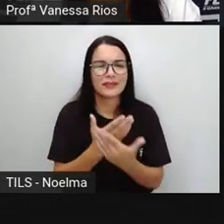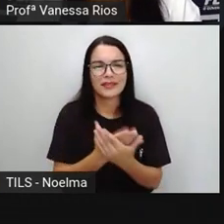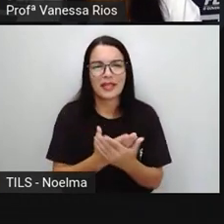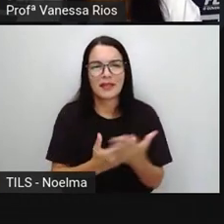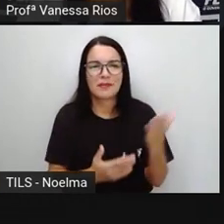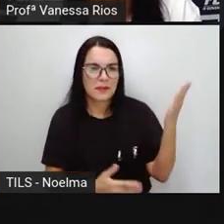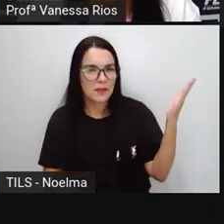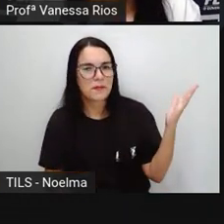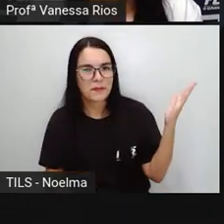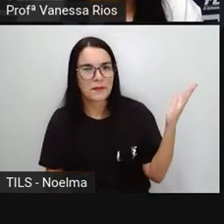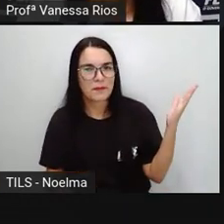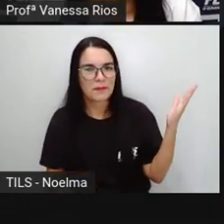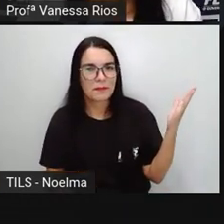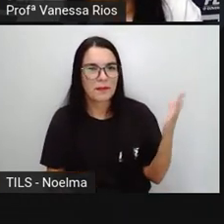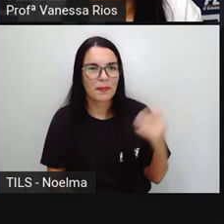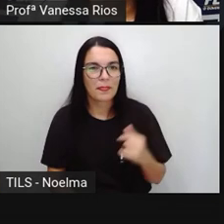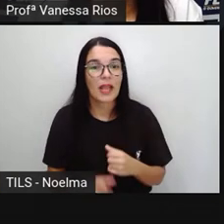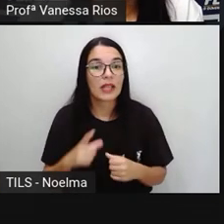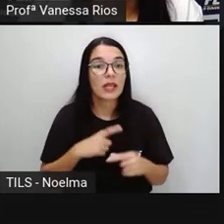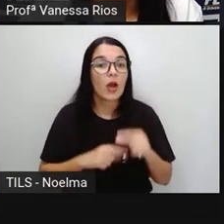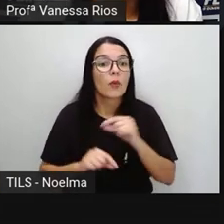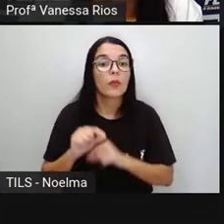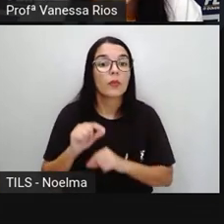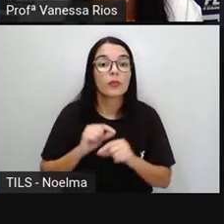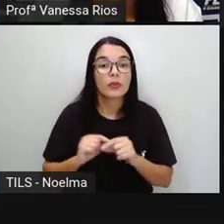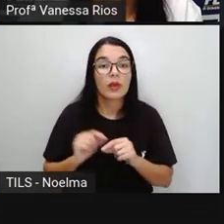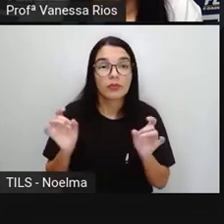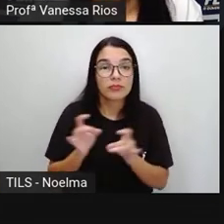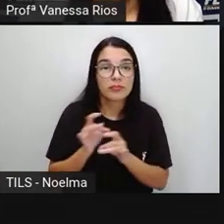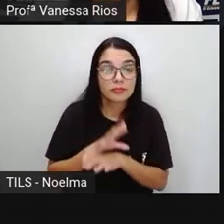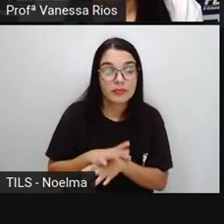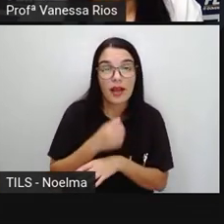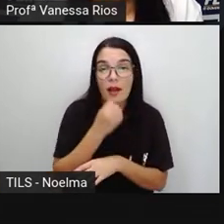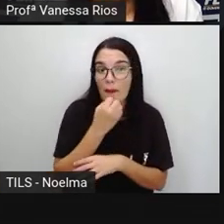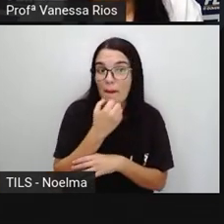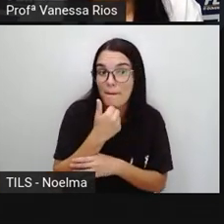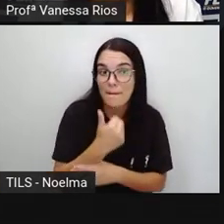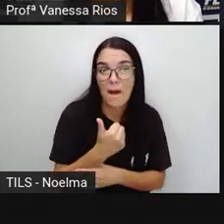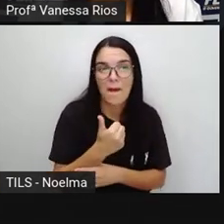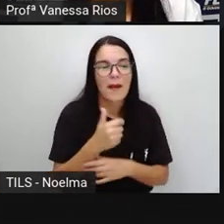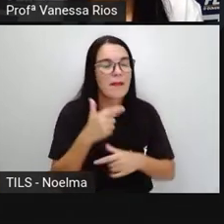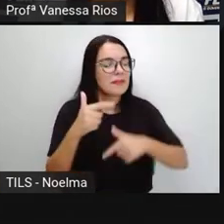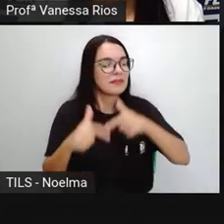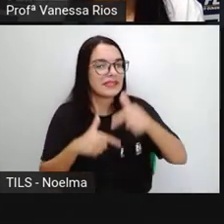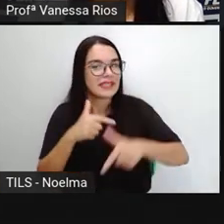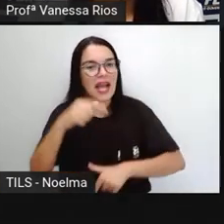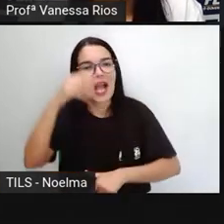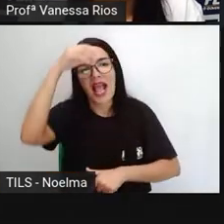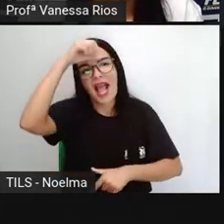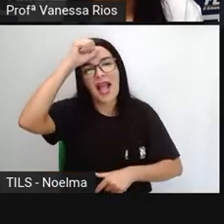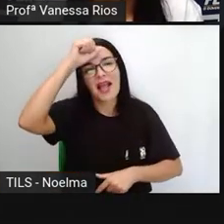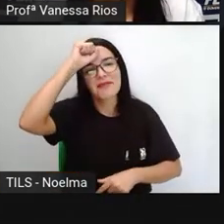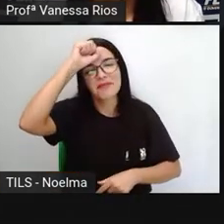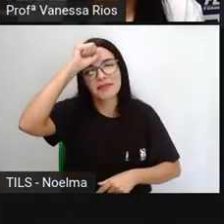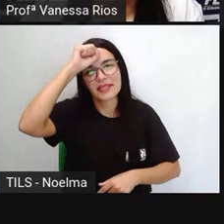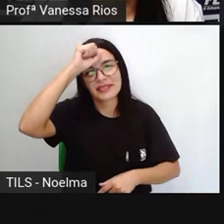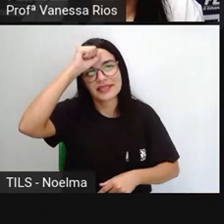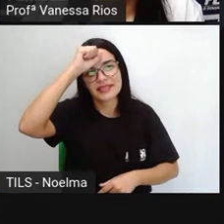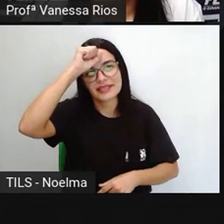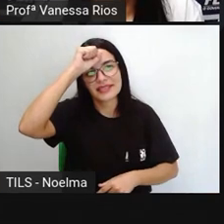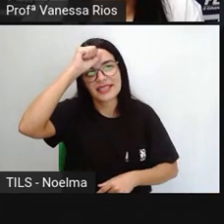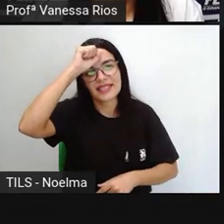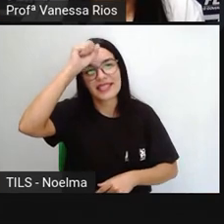sobre os verbos. Inclusive, é uma forma aí bem didática de nós aprendermos, né? Da gente,